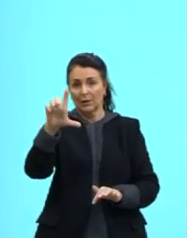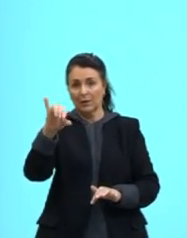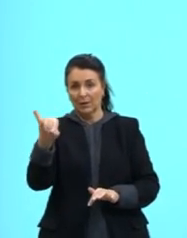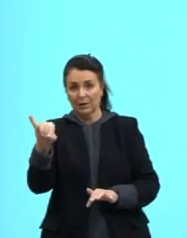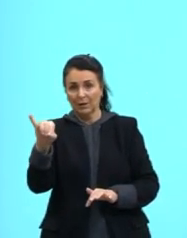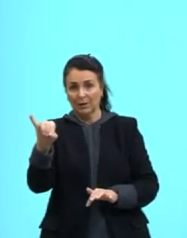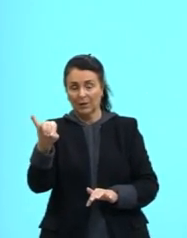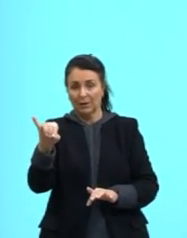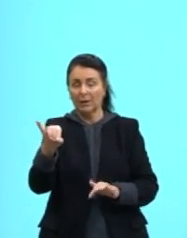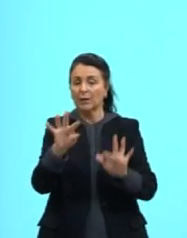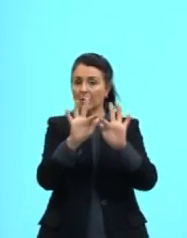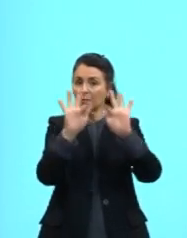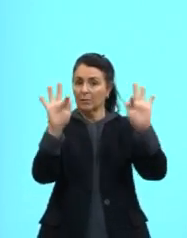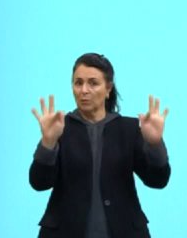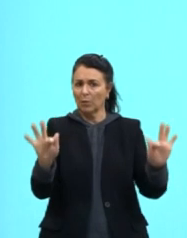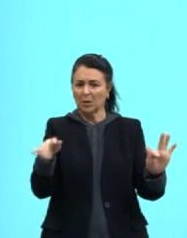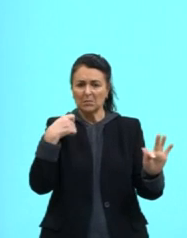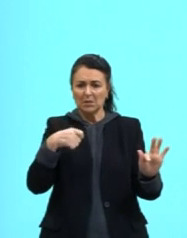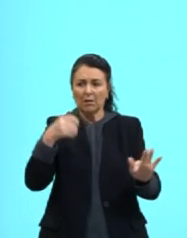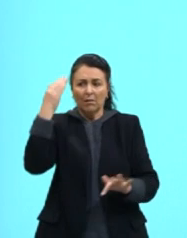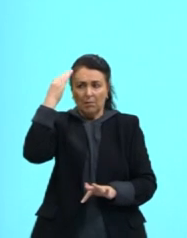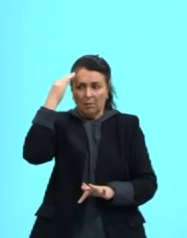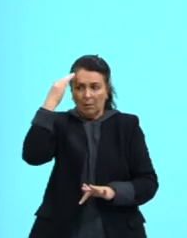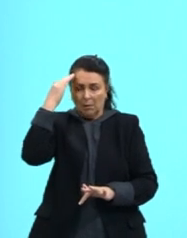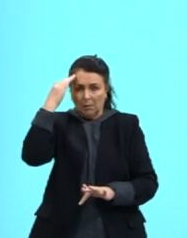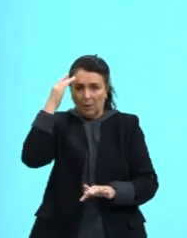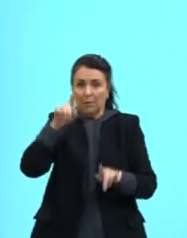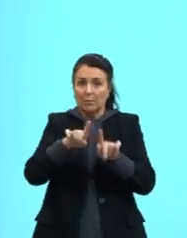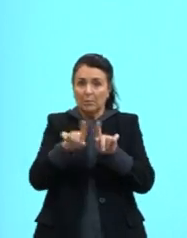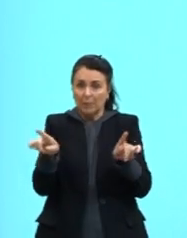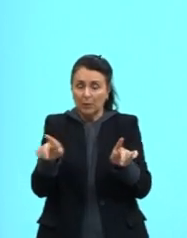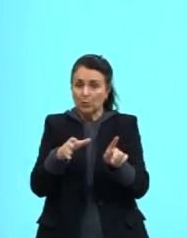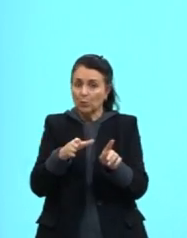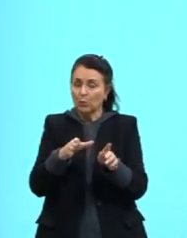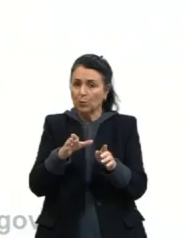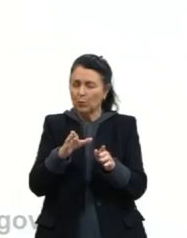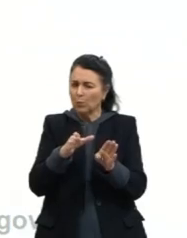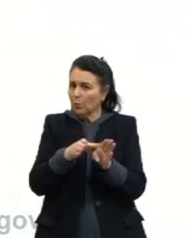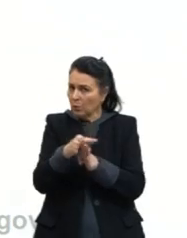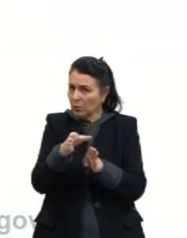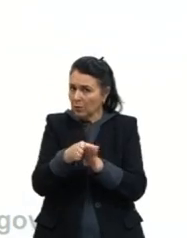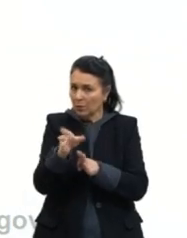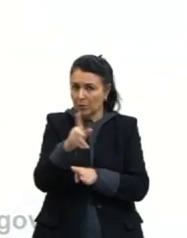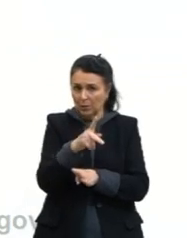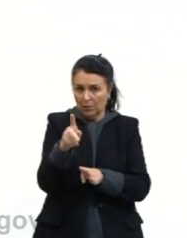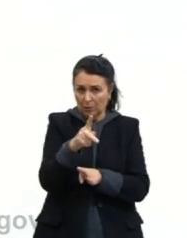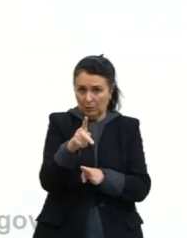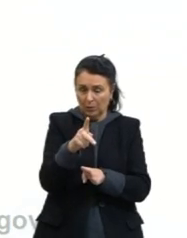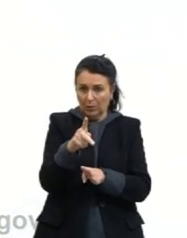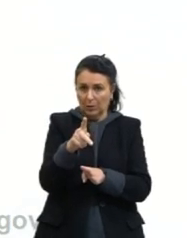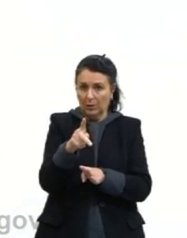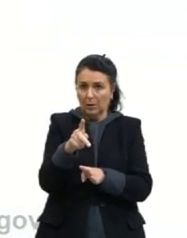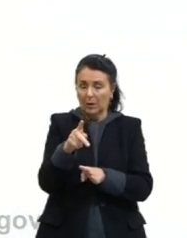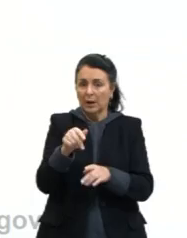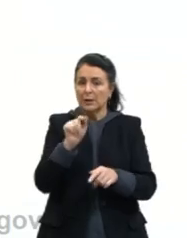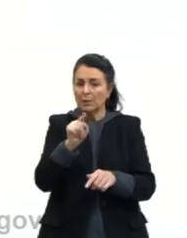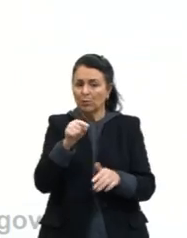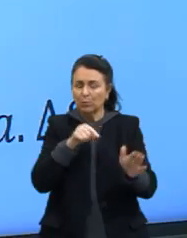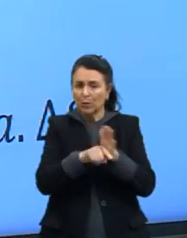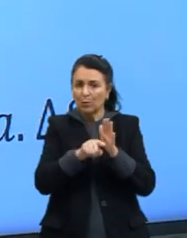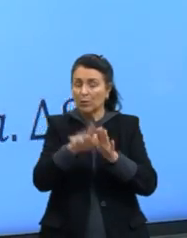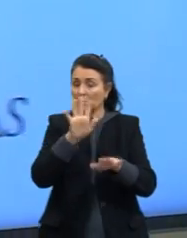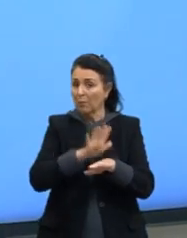necessariamente, a gente precisa saber. Mas, que eu aconselho vocês, né? Geralmente, essas são as questões mais